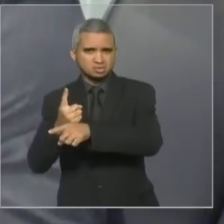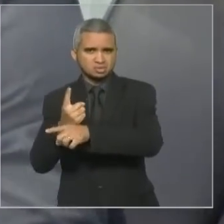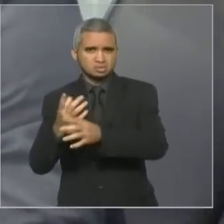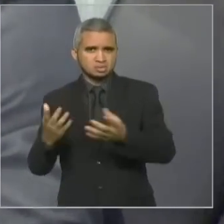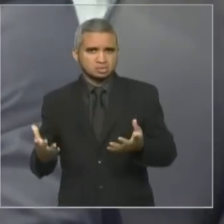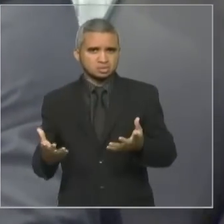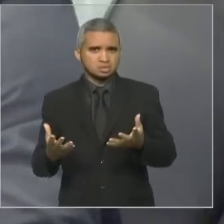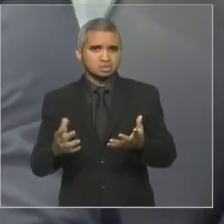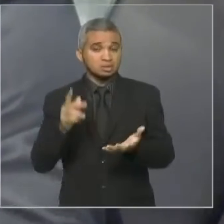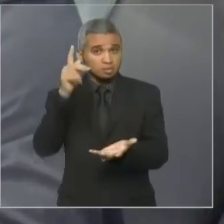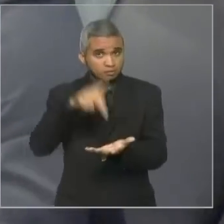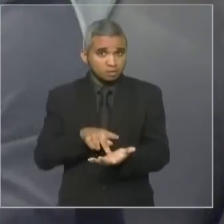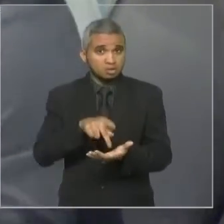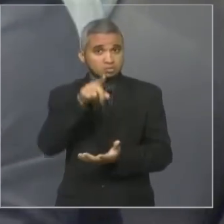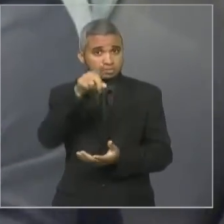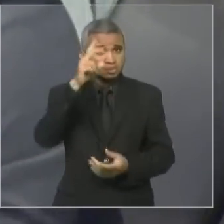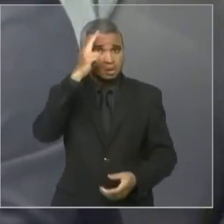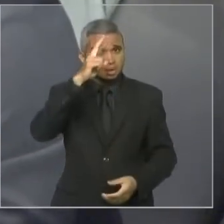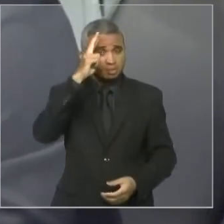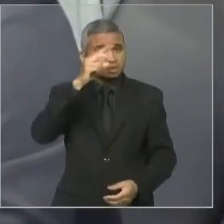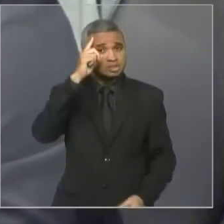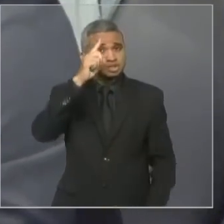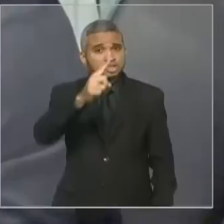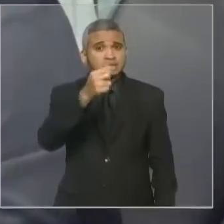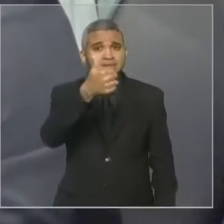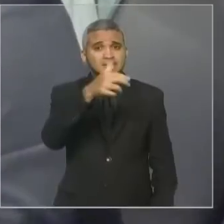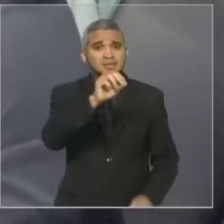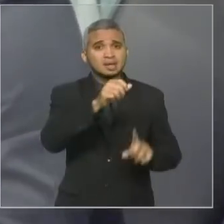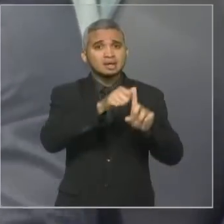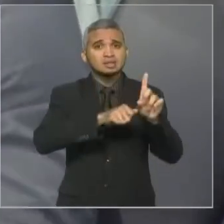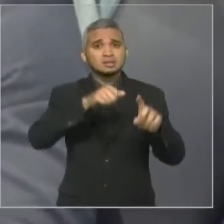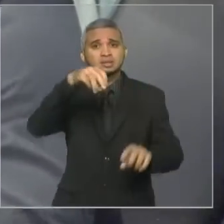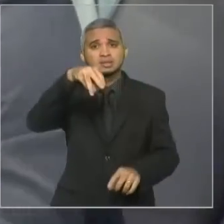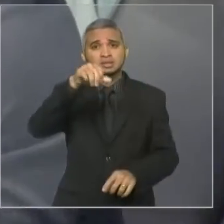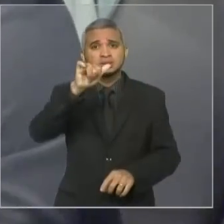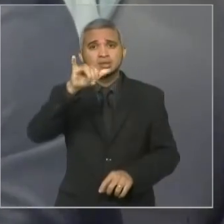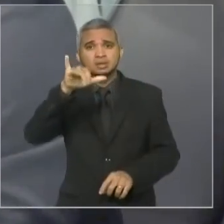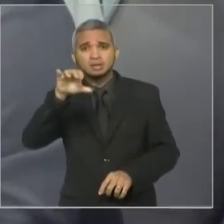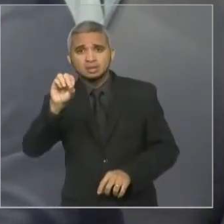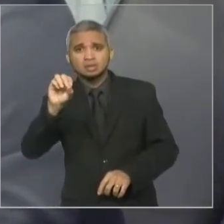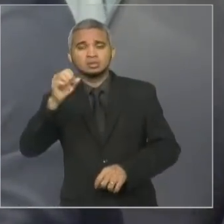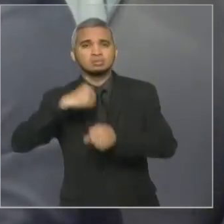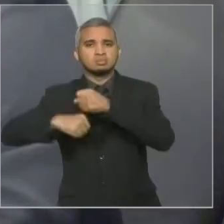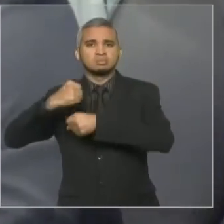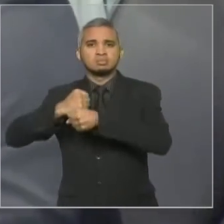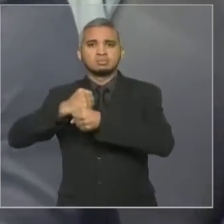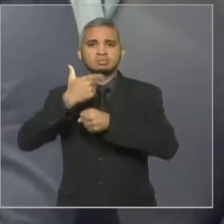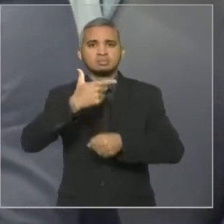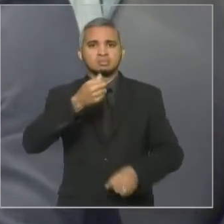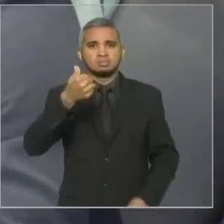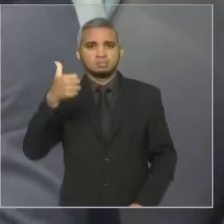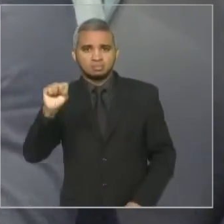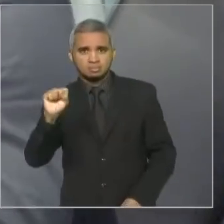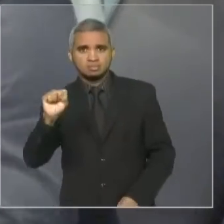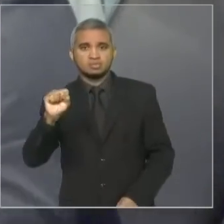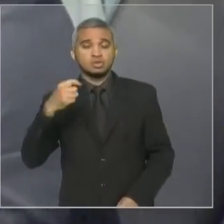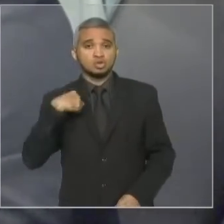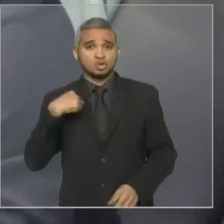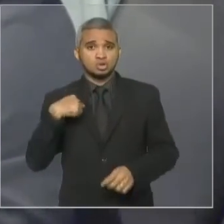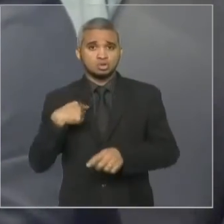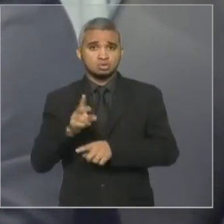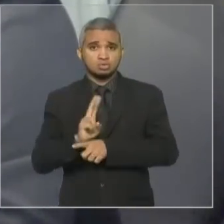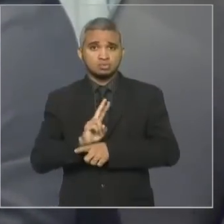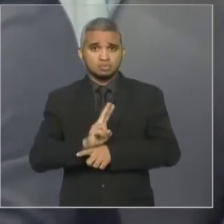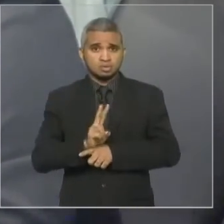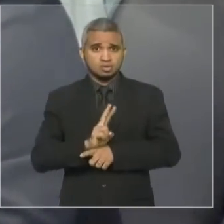verdade, o senhor vai se lembrar que no dia 10 de maio de 2018, quando eu estava fiscalizando o supermercado Jumbinho de sua prima, que